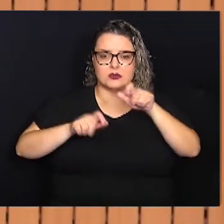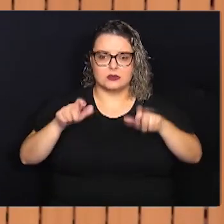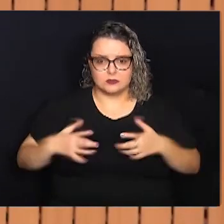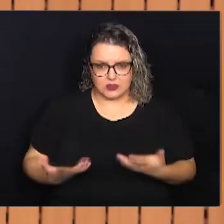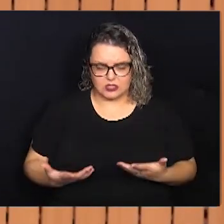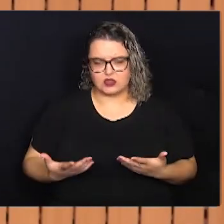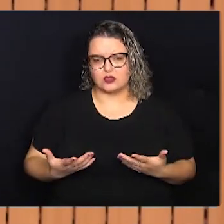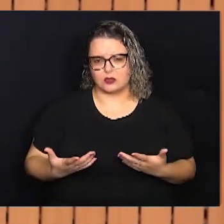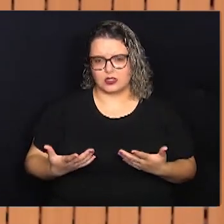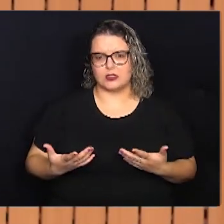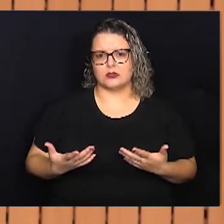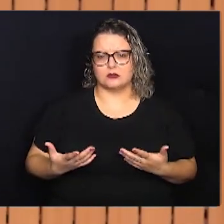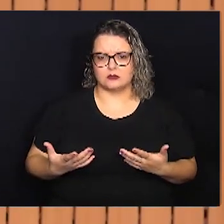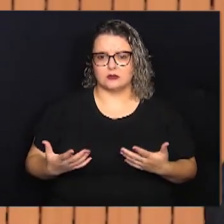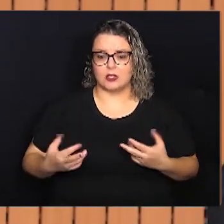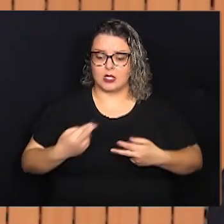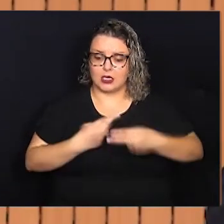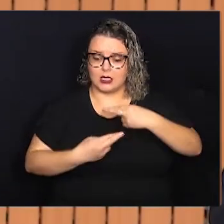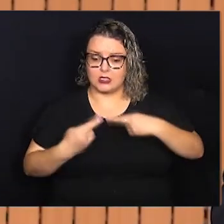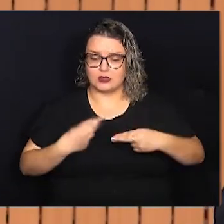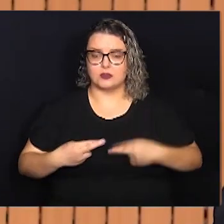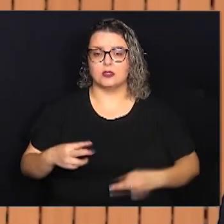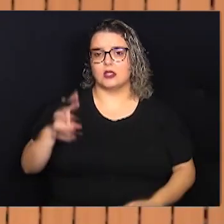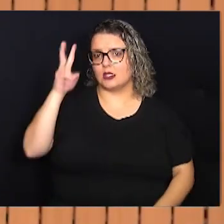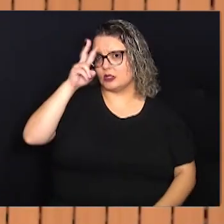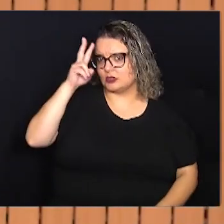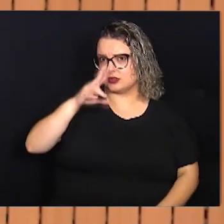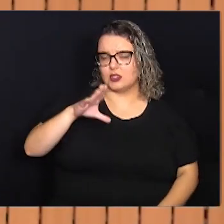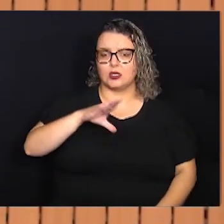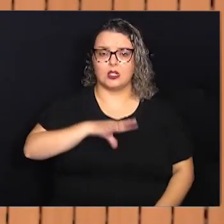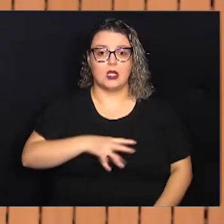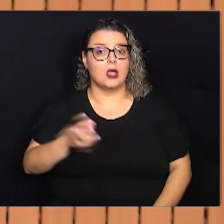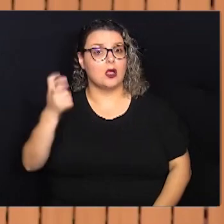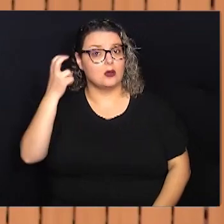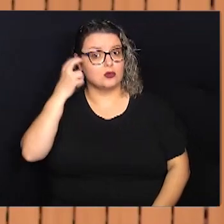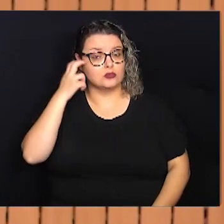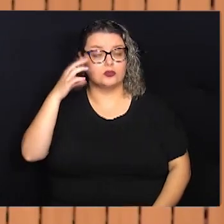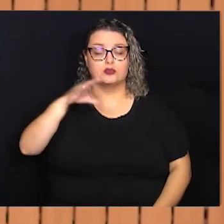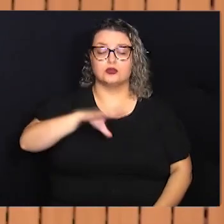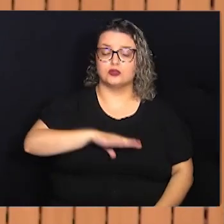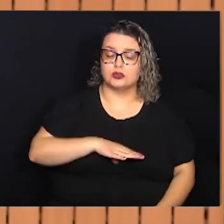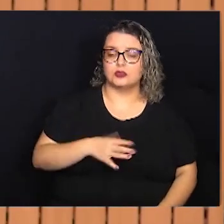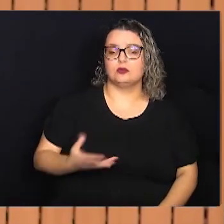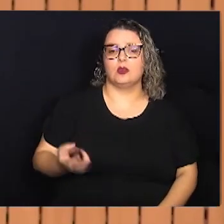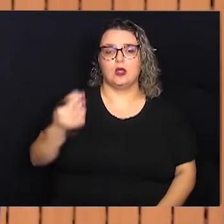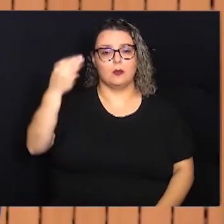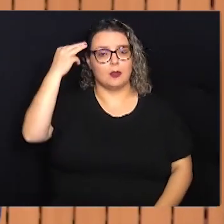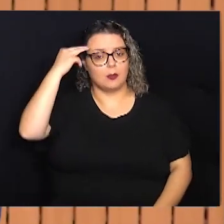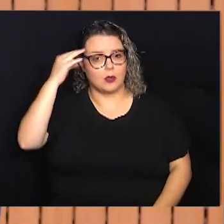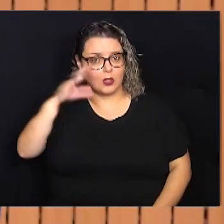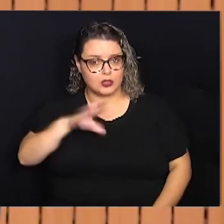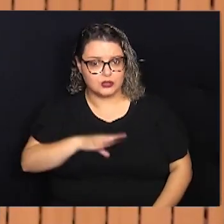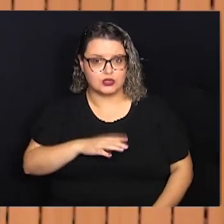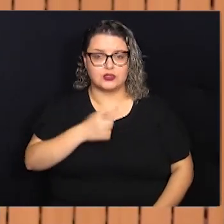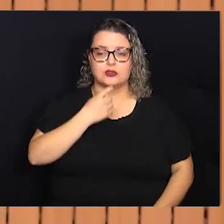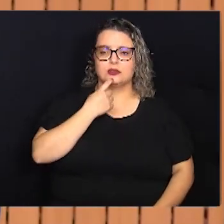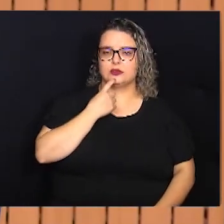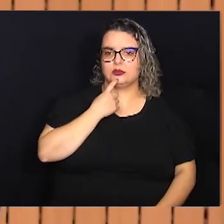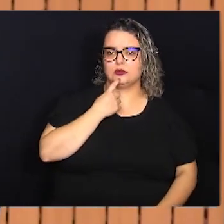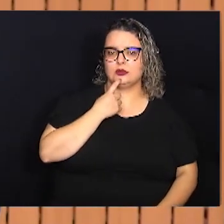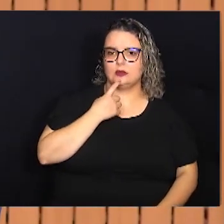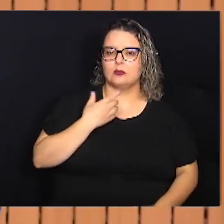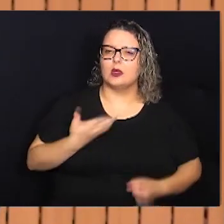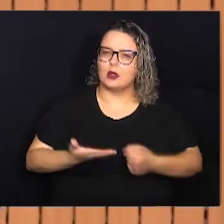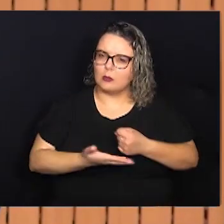as pessoas ligadas à história de Campinas, à cultura de Campinas, à memória de Campinas,